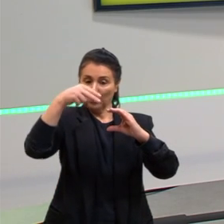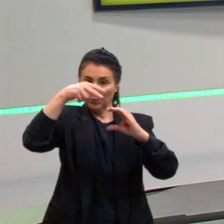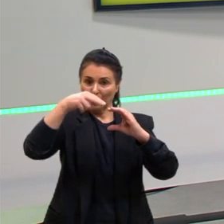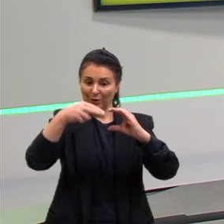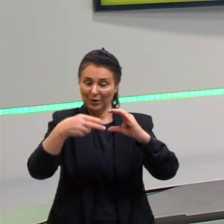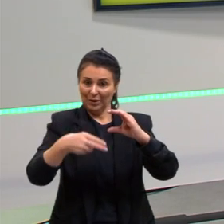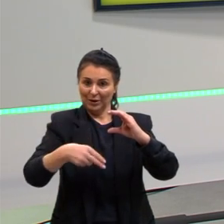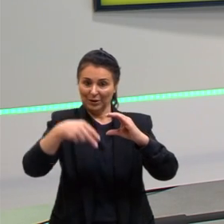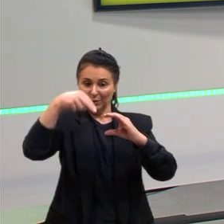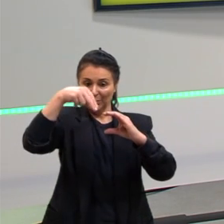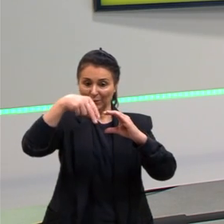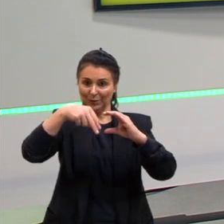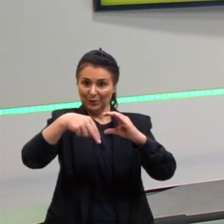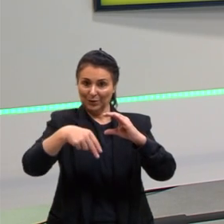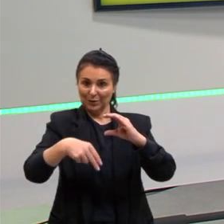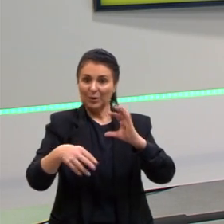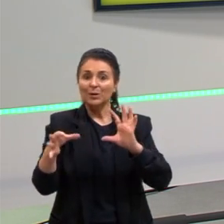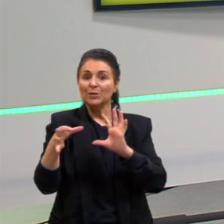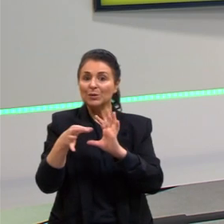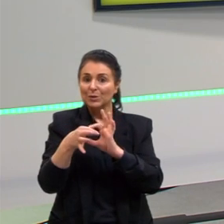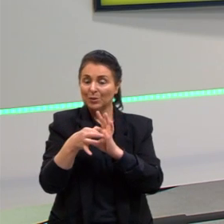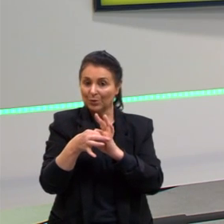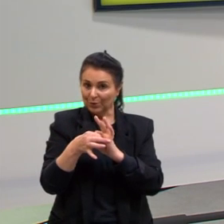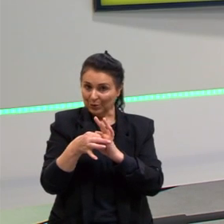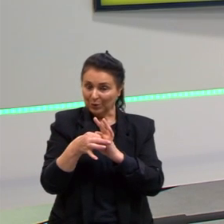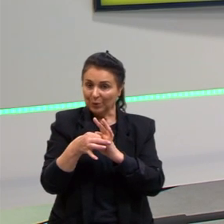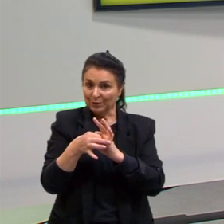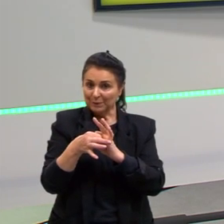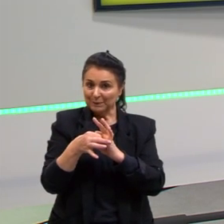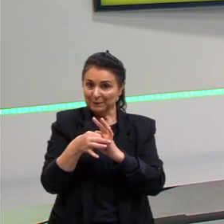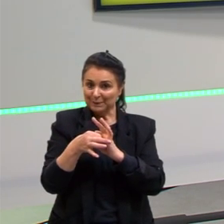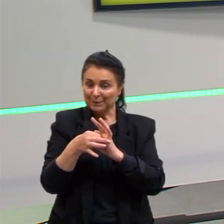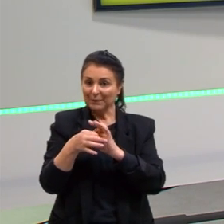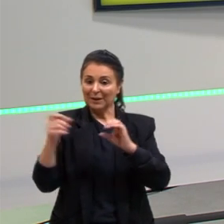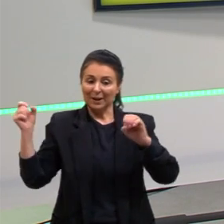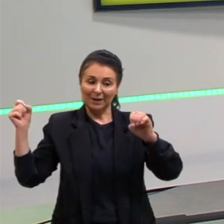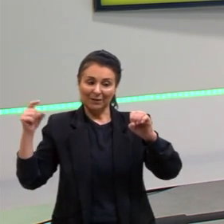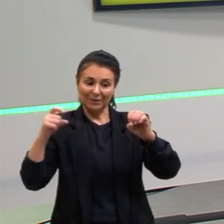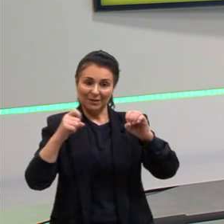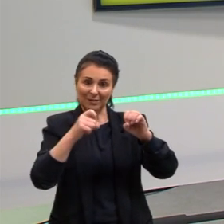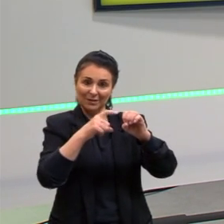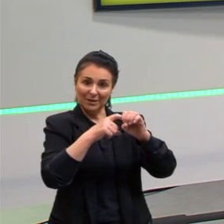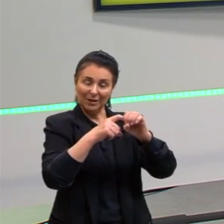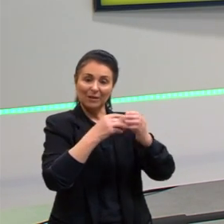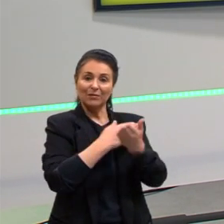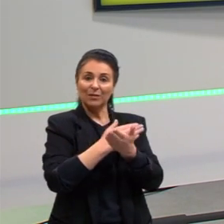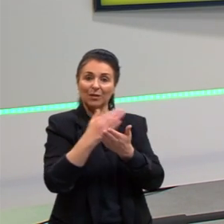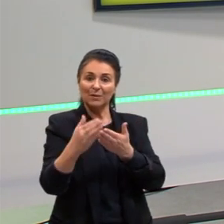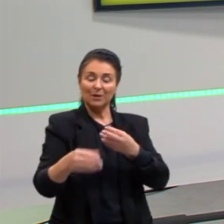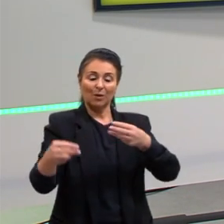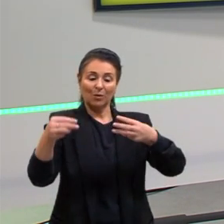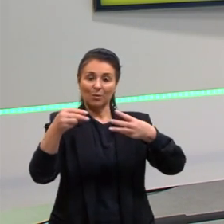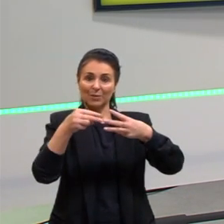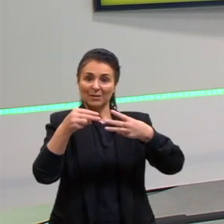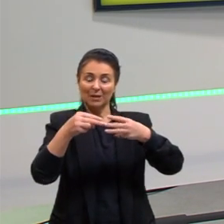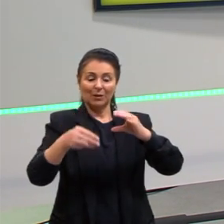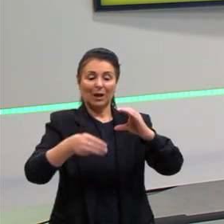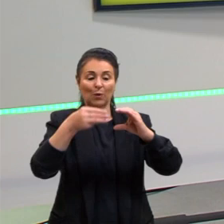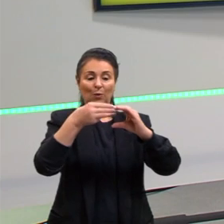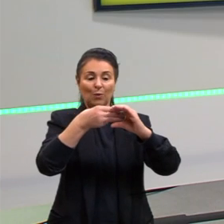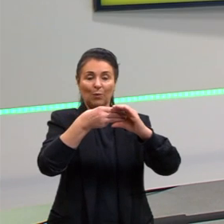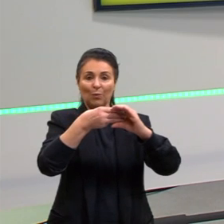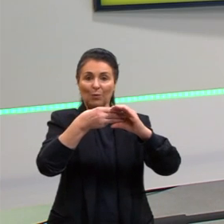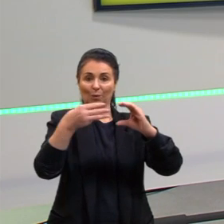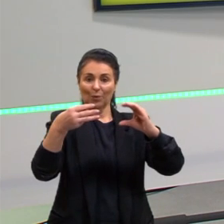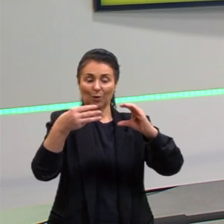N. Aí eles vão se unir na fertilização e vão gerar uma célula diploide, 2N. Então,